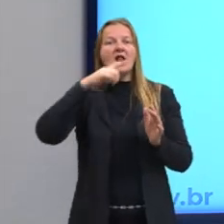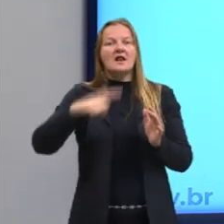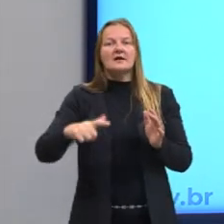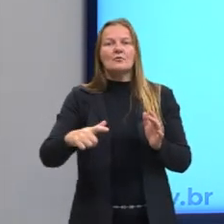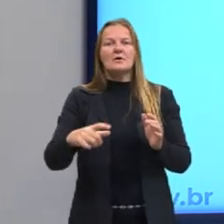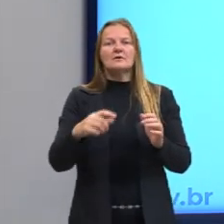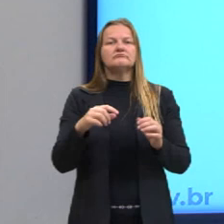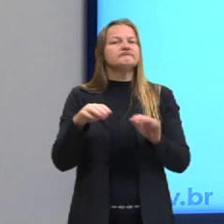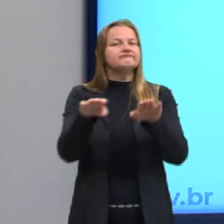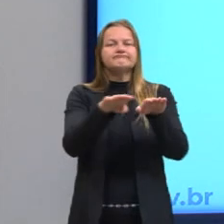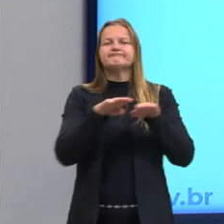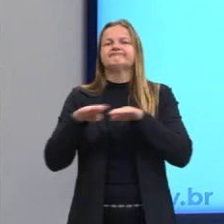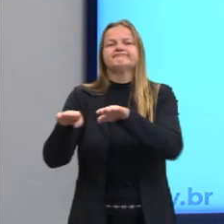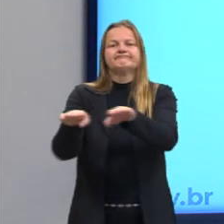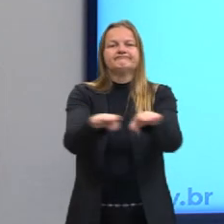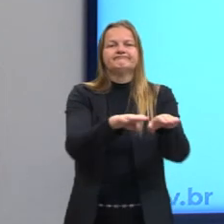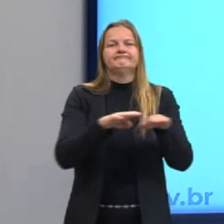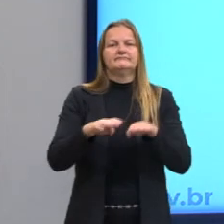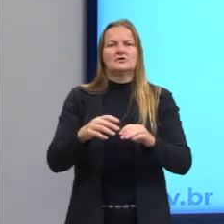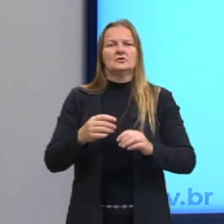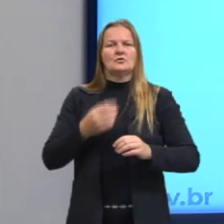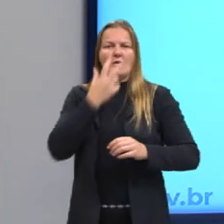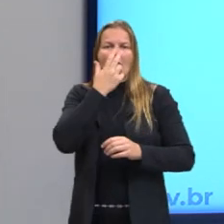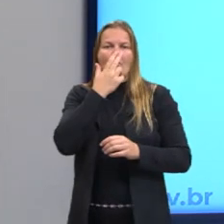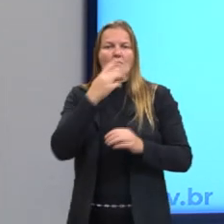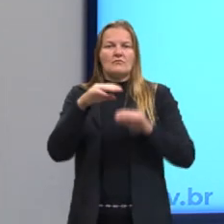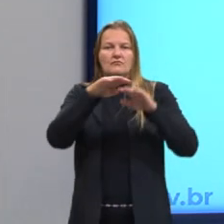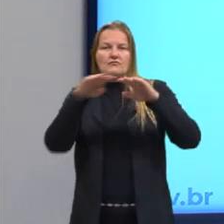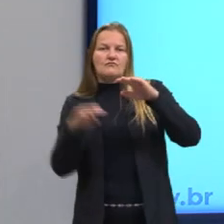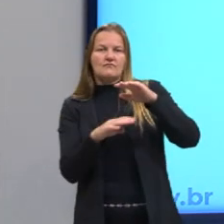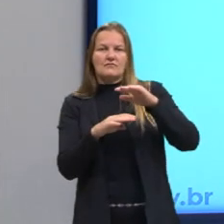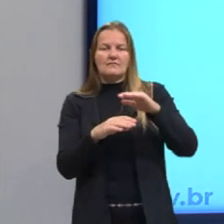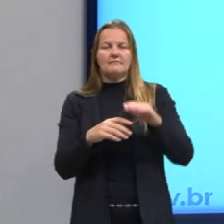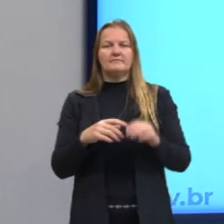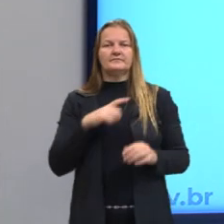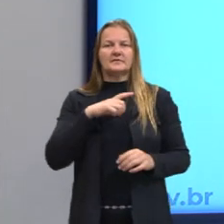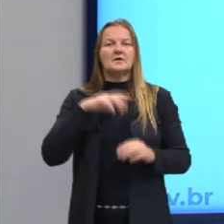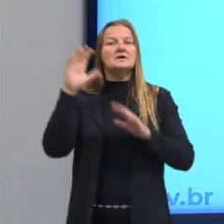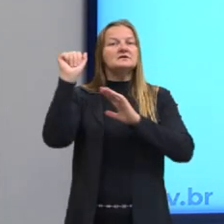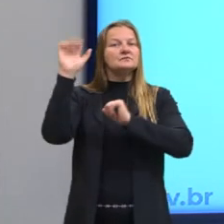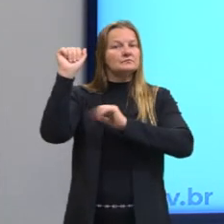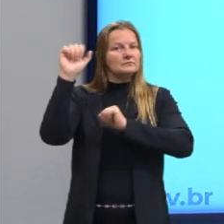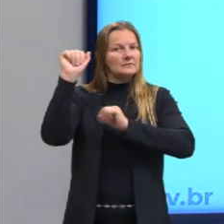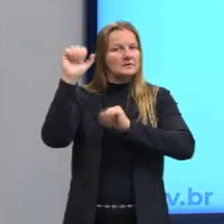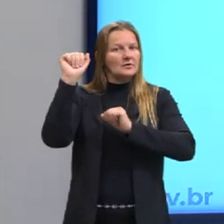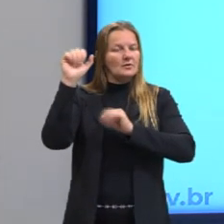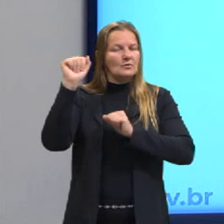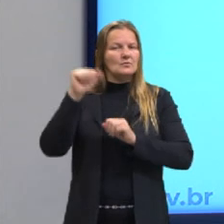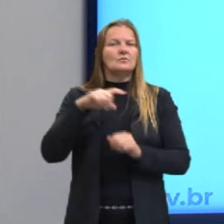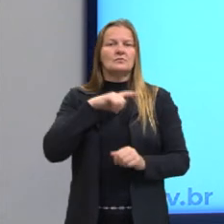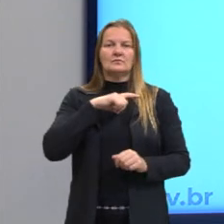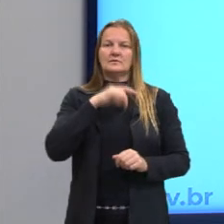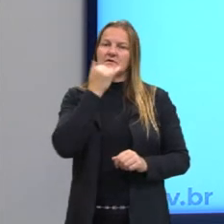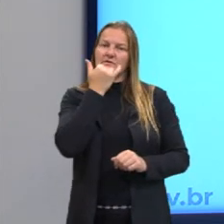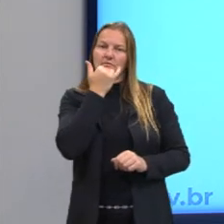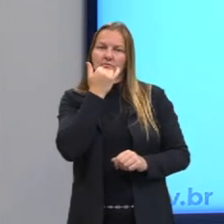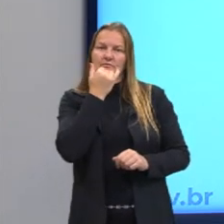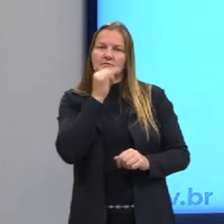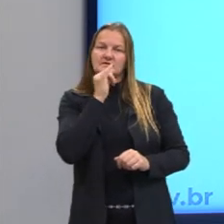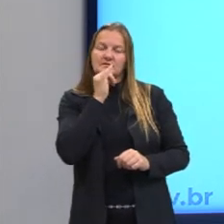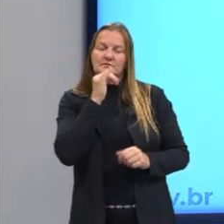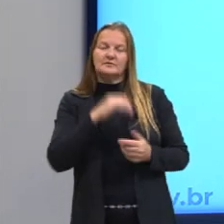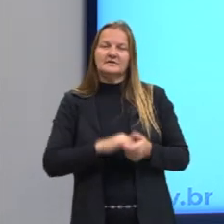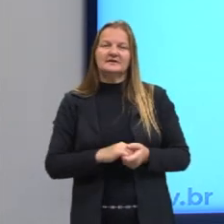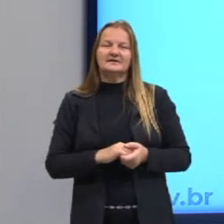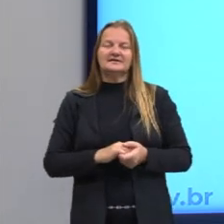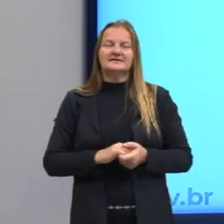tornando hegemônico, acaba se impondo aos outros, né. O caso do espanhol, por exemplo, na Espanha, se fala até hoje vários